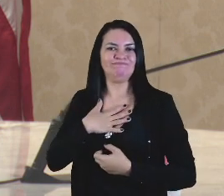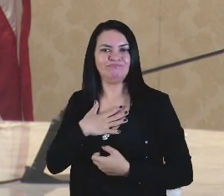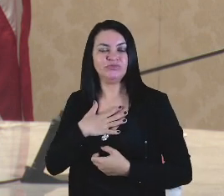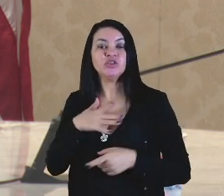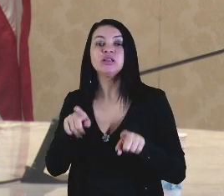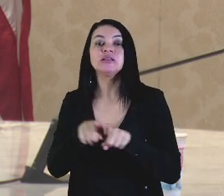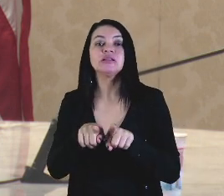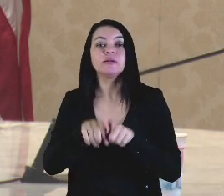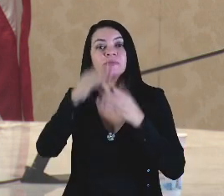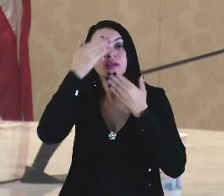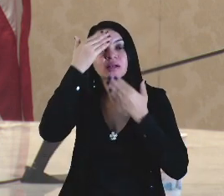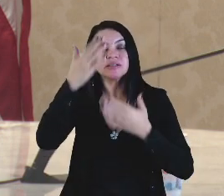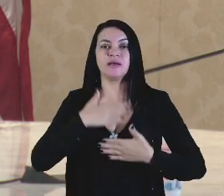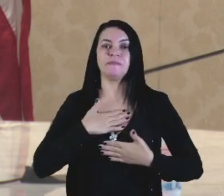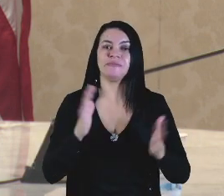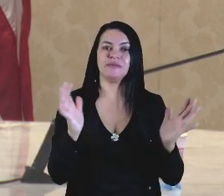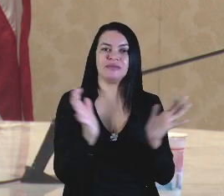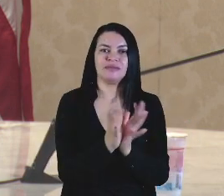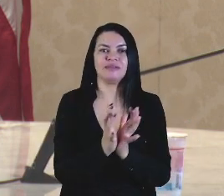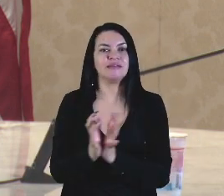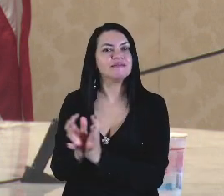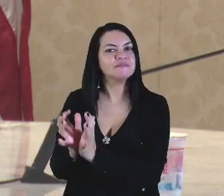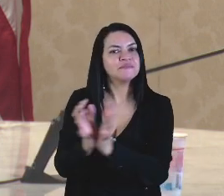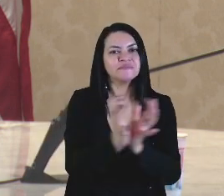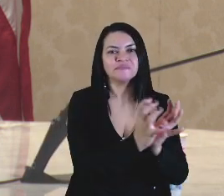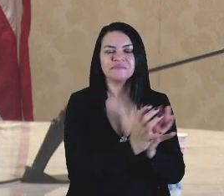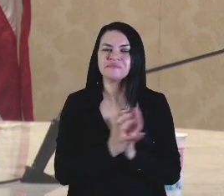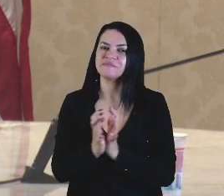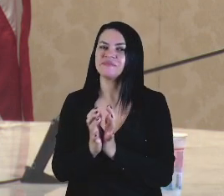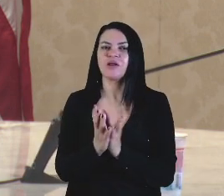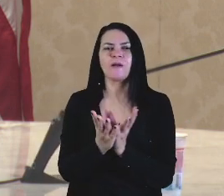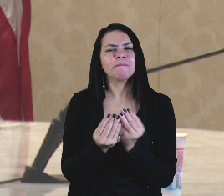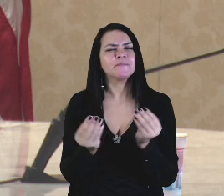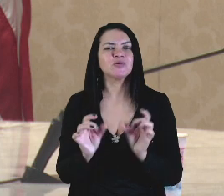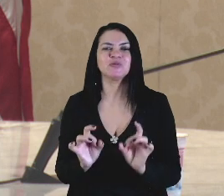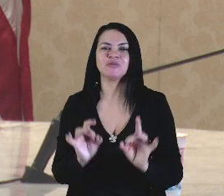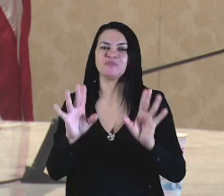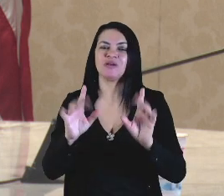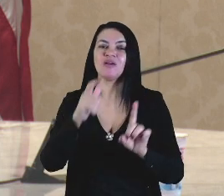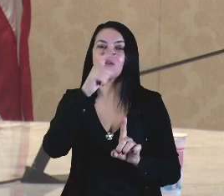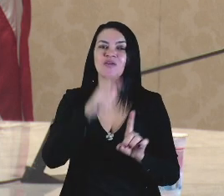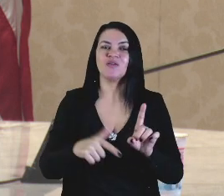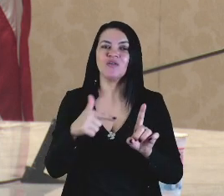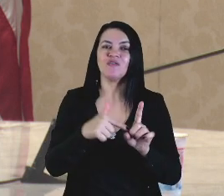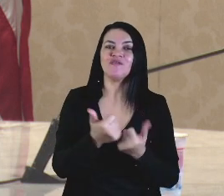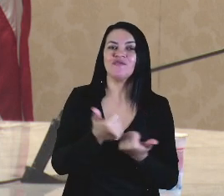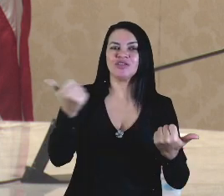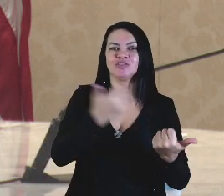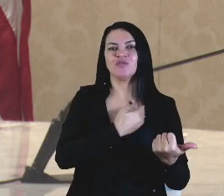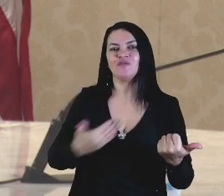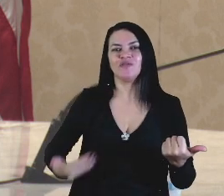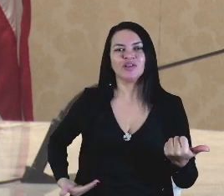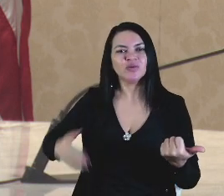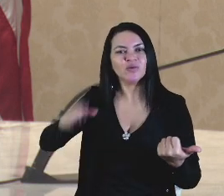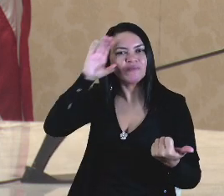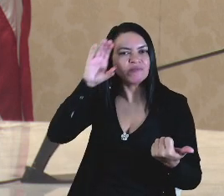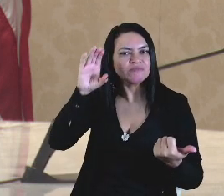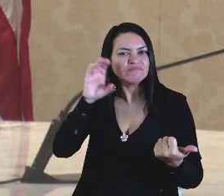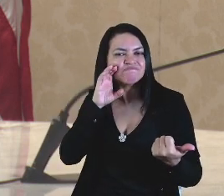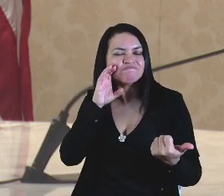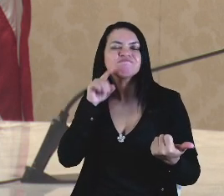agradecer também a minha equipe, quero destacar muito, especialmente, o senhor vice-governador, Carlos Brandão, que tem sido